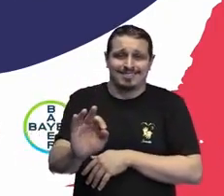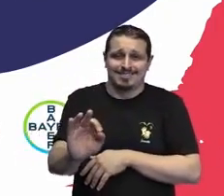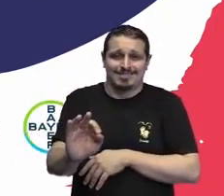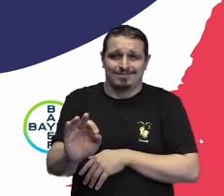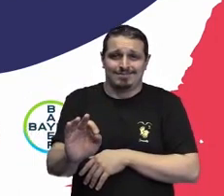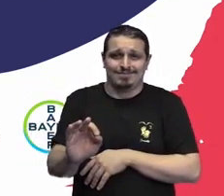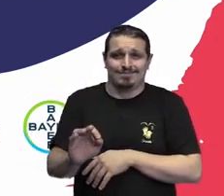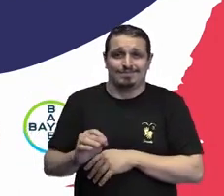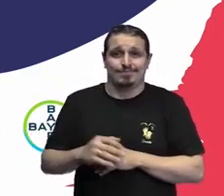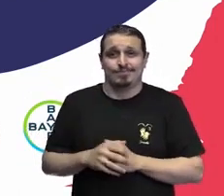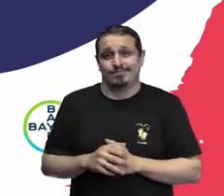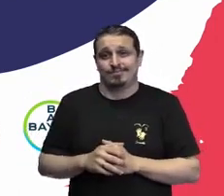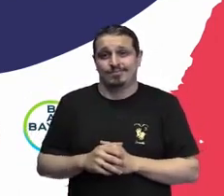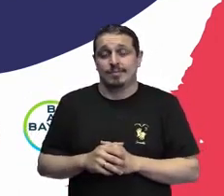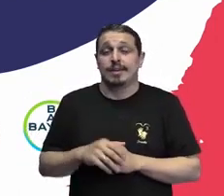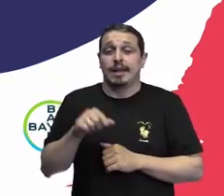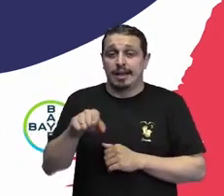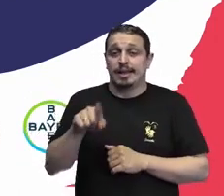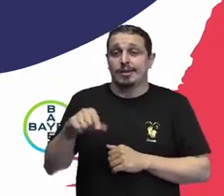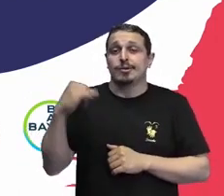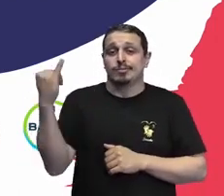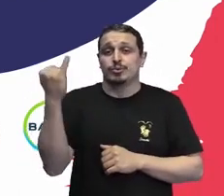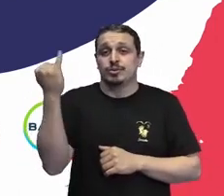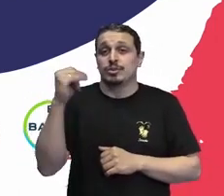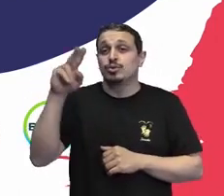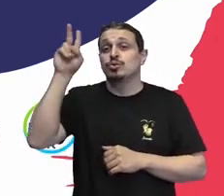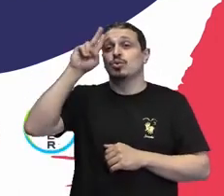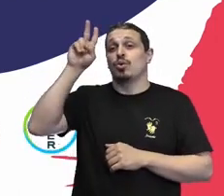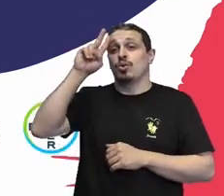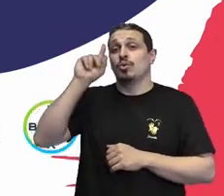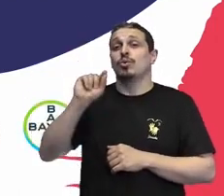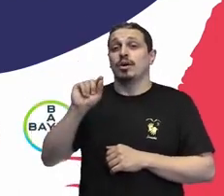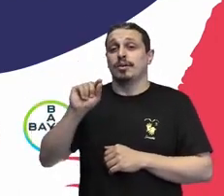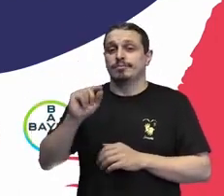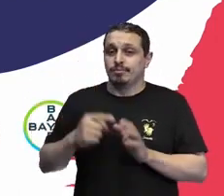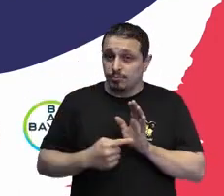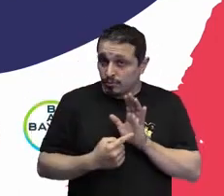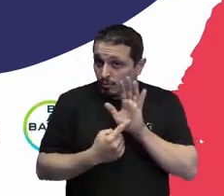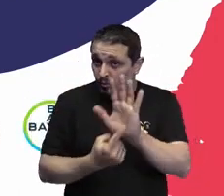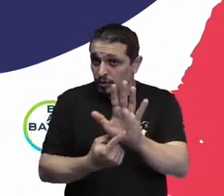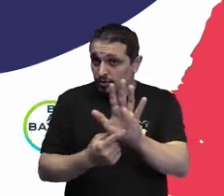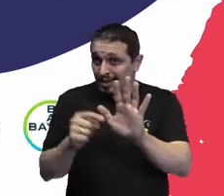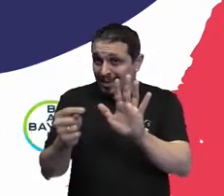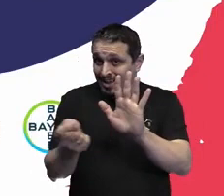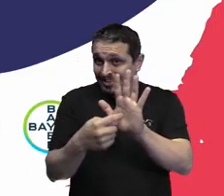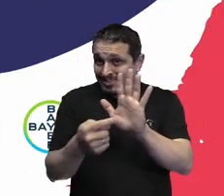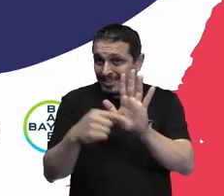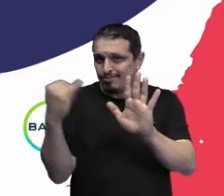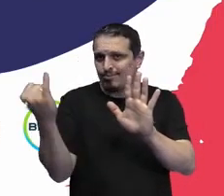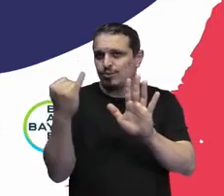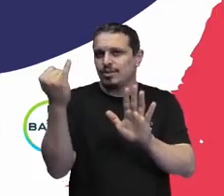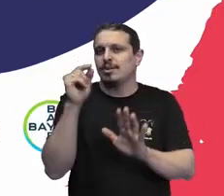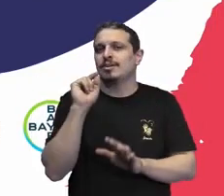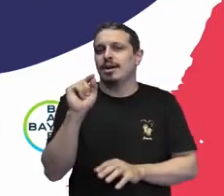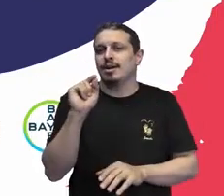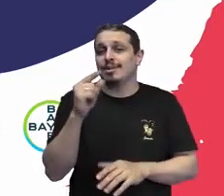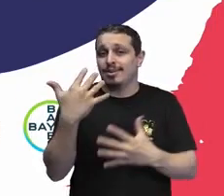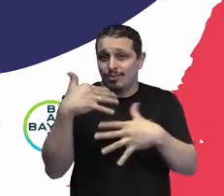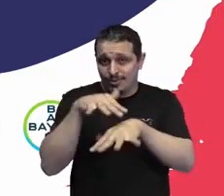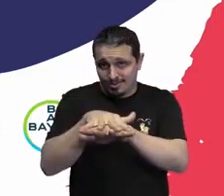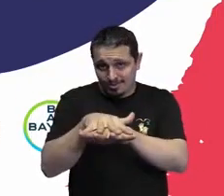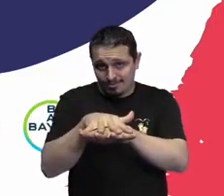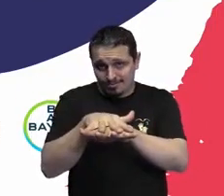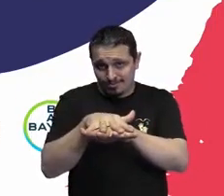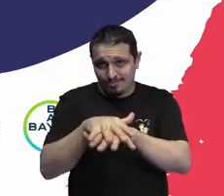isso que é importante a gente trazer um termo que ainda é pouco falado, que são as ações